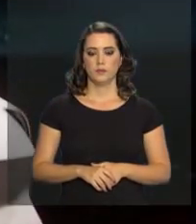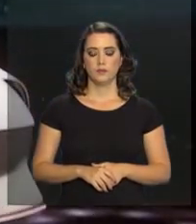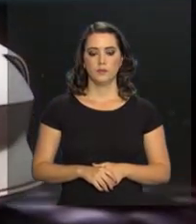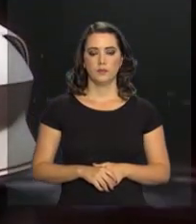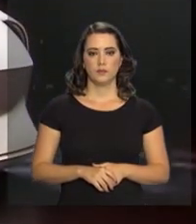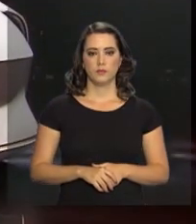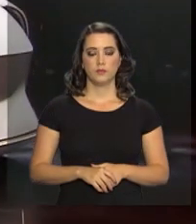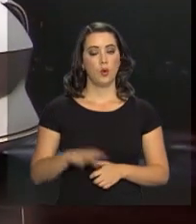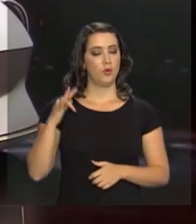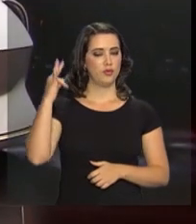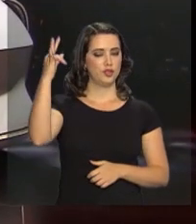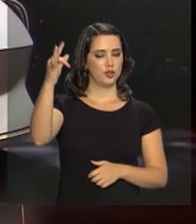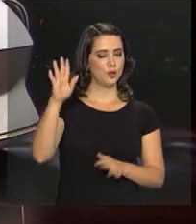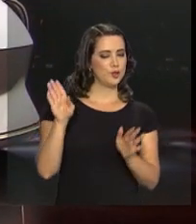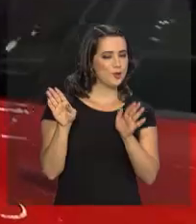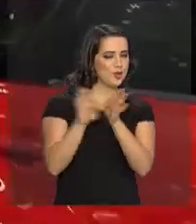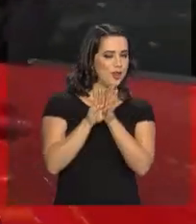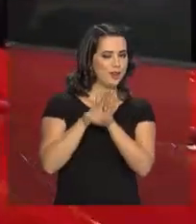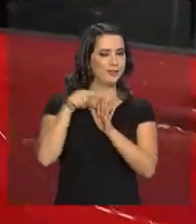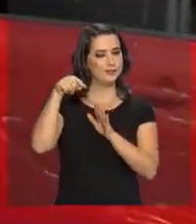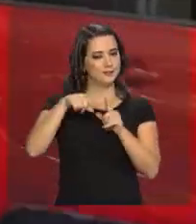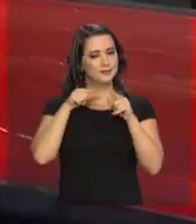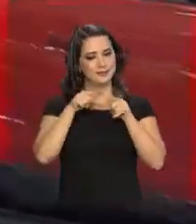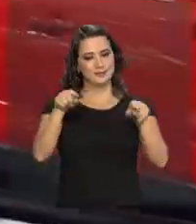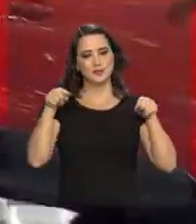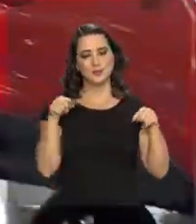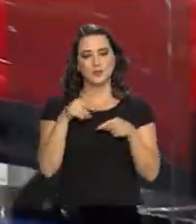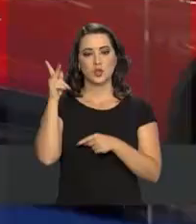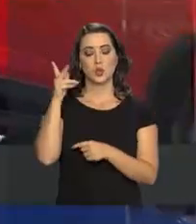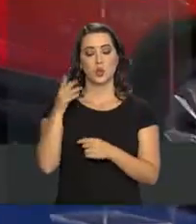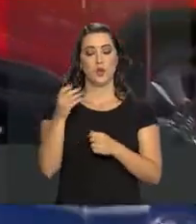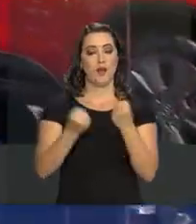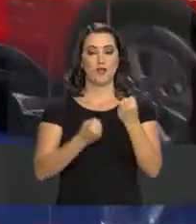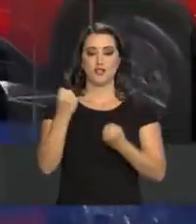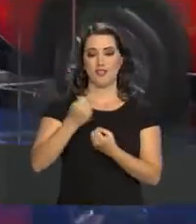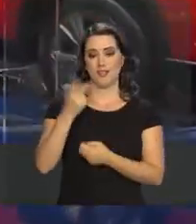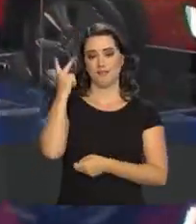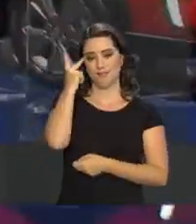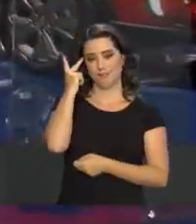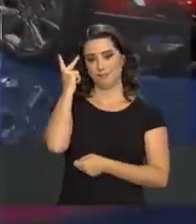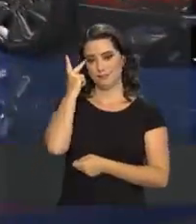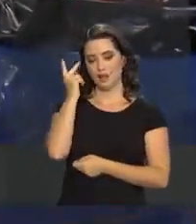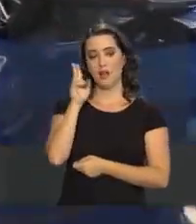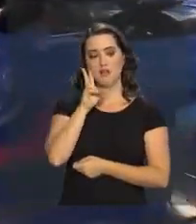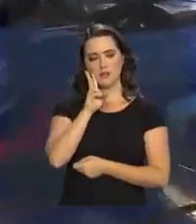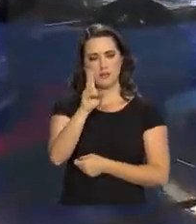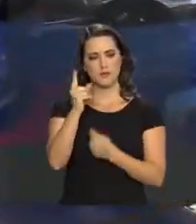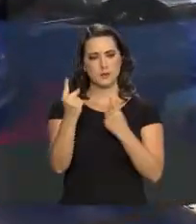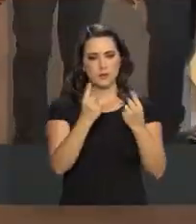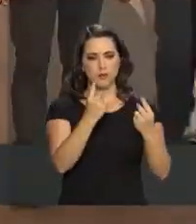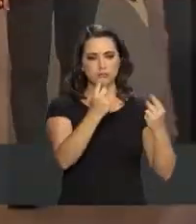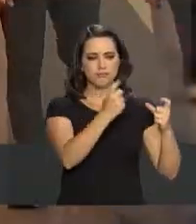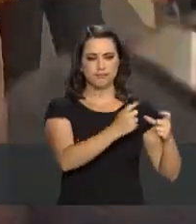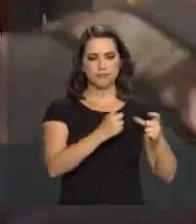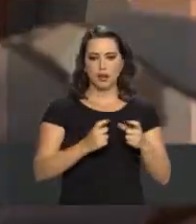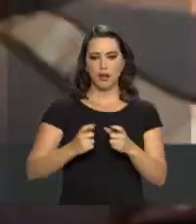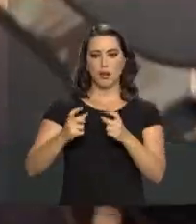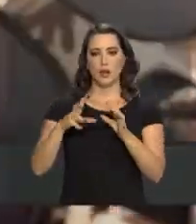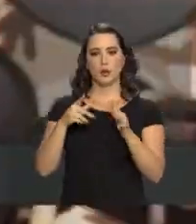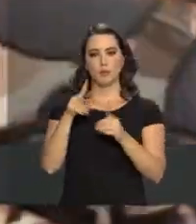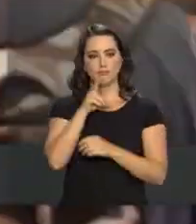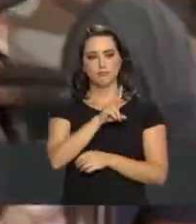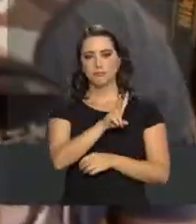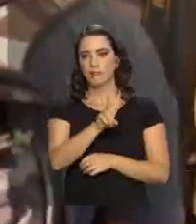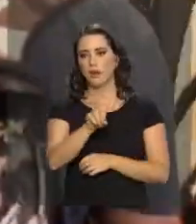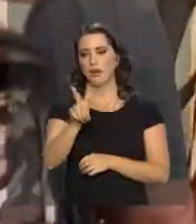O futuro bate ponto no Salão do Automóvel em São Paulo e pode ser visto em cada esquina. Um privilégio que